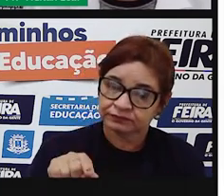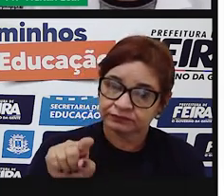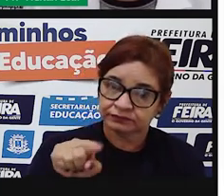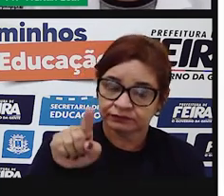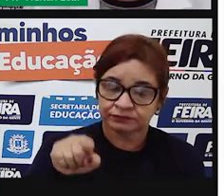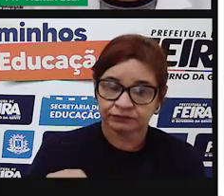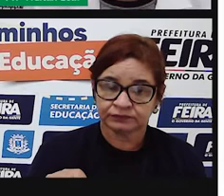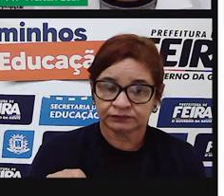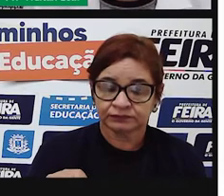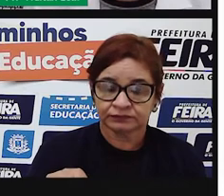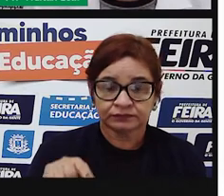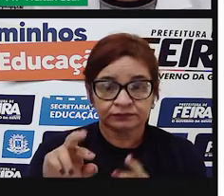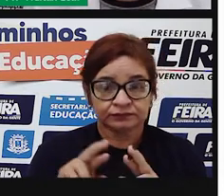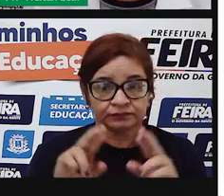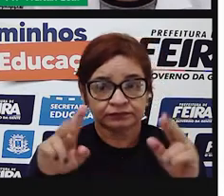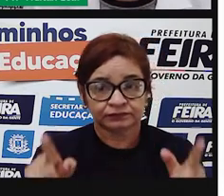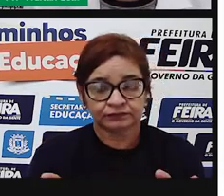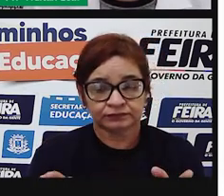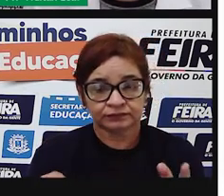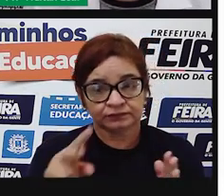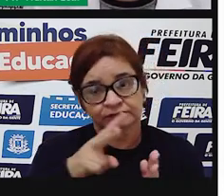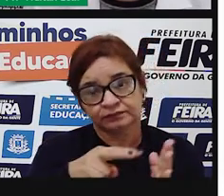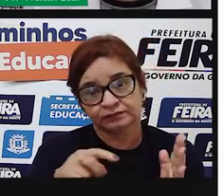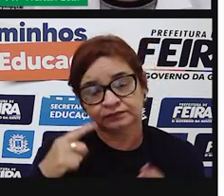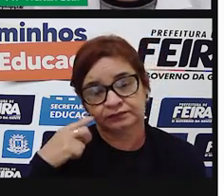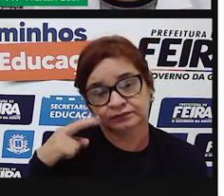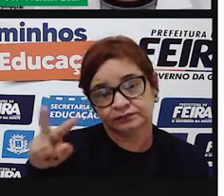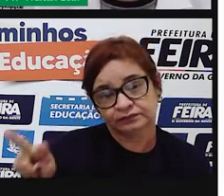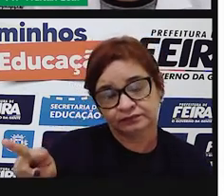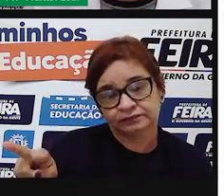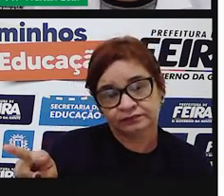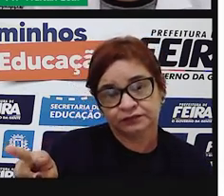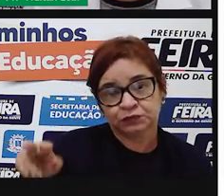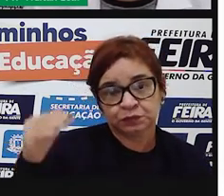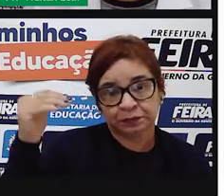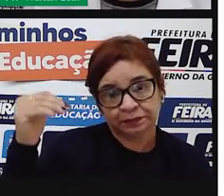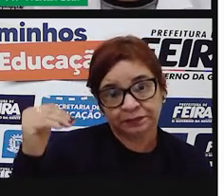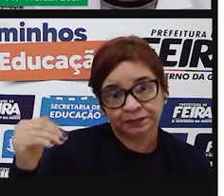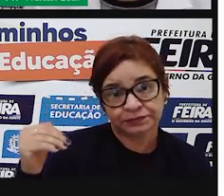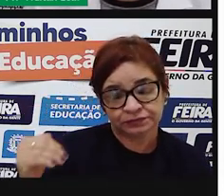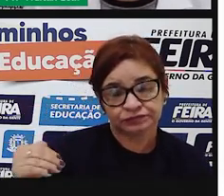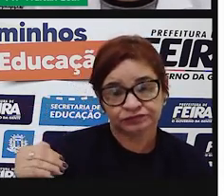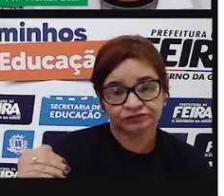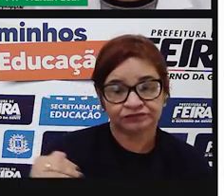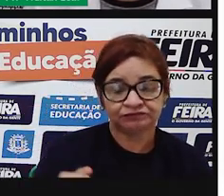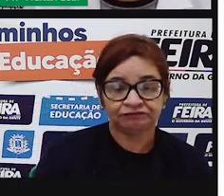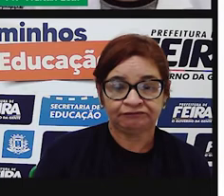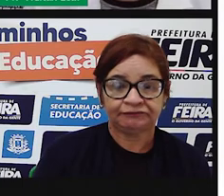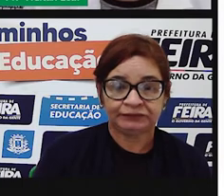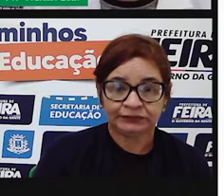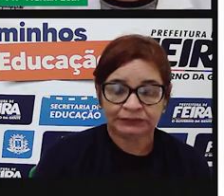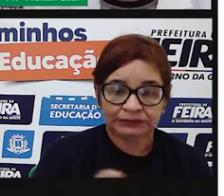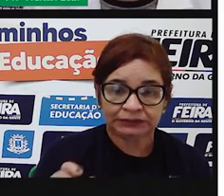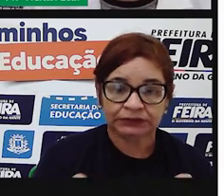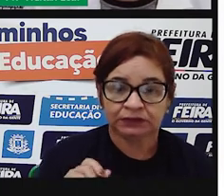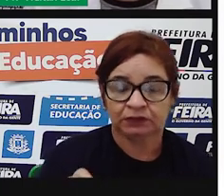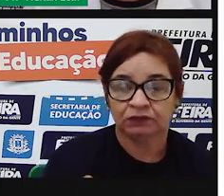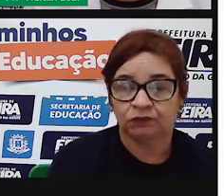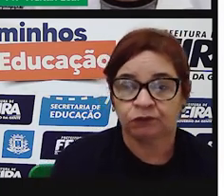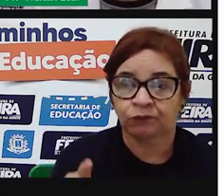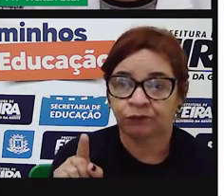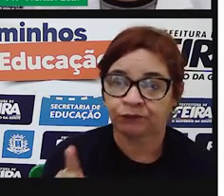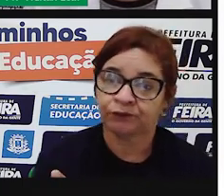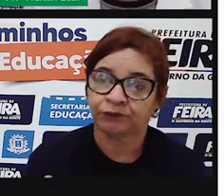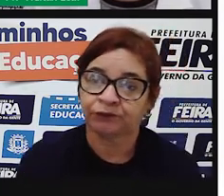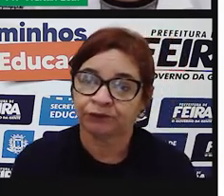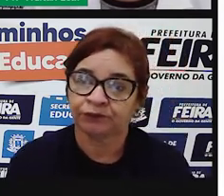diferentes. Então, se você analisar essa imagem, você vai perceber que a pontuação aqui